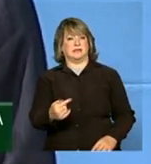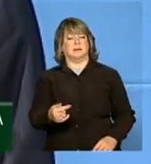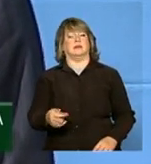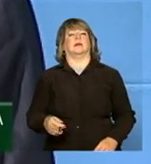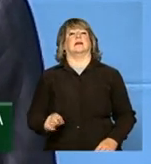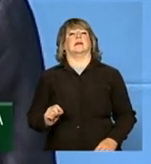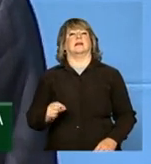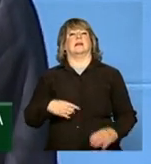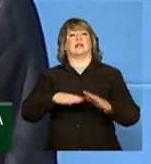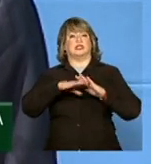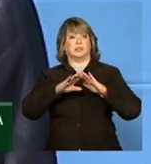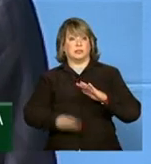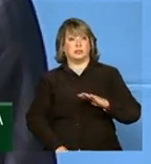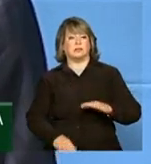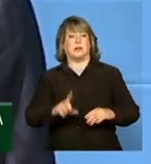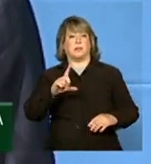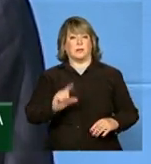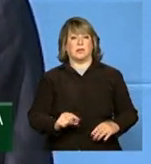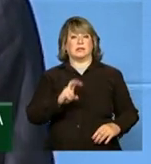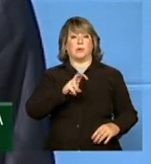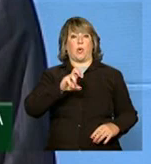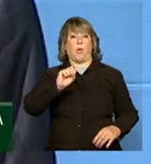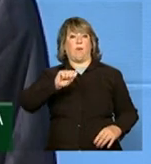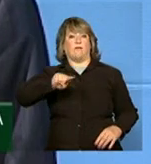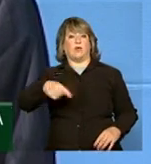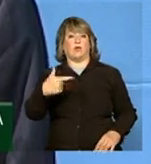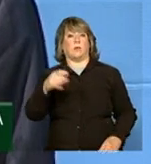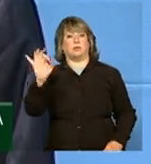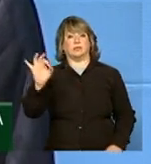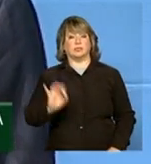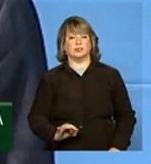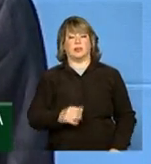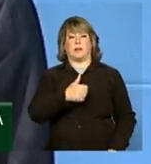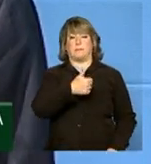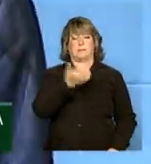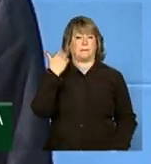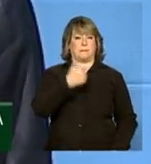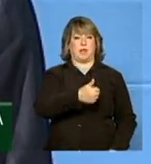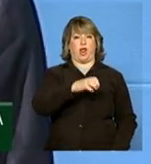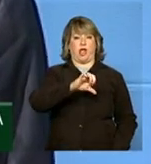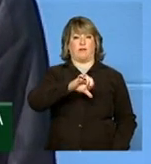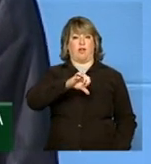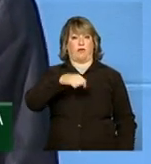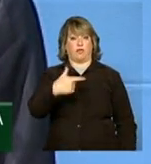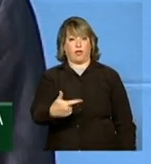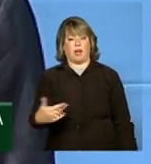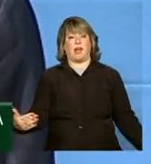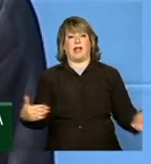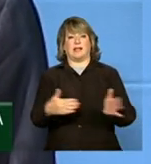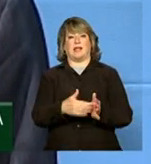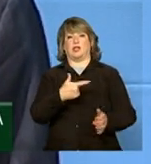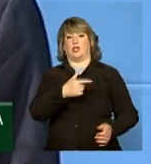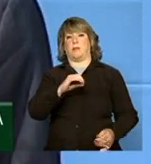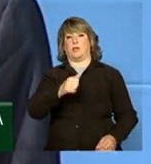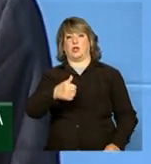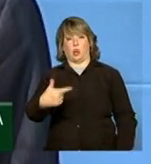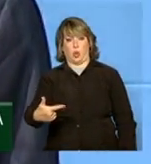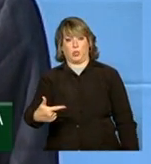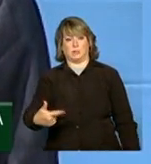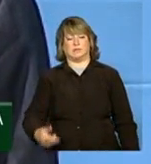58,2% no período de 1992 a 2012.